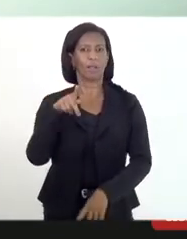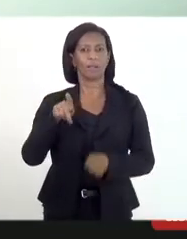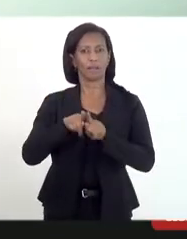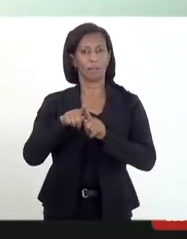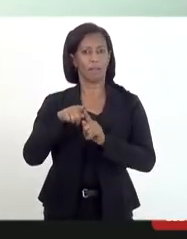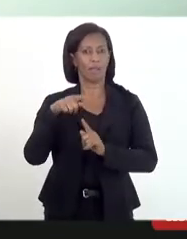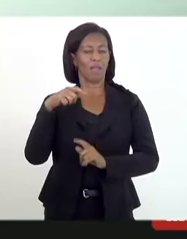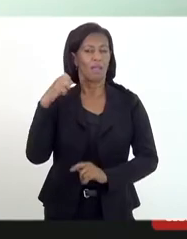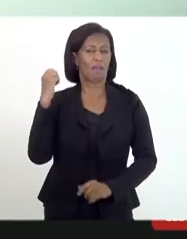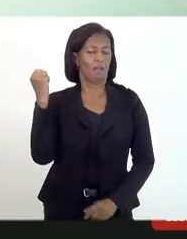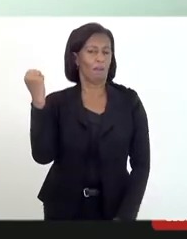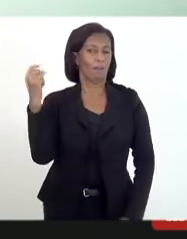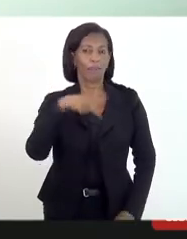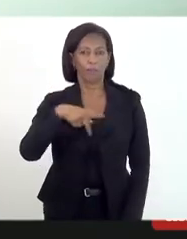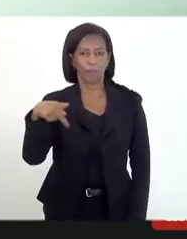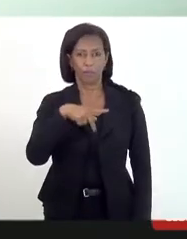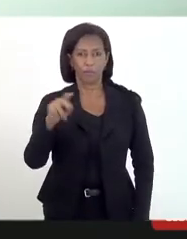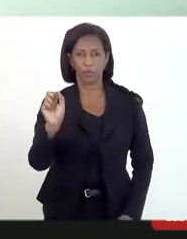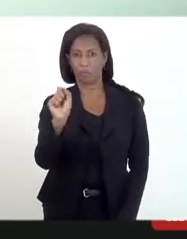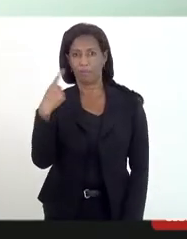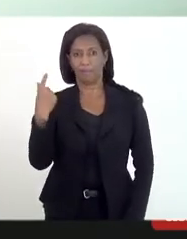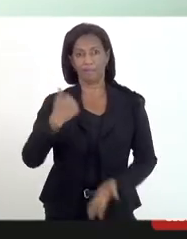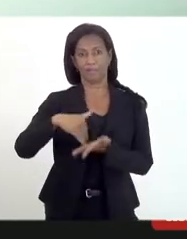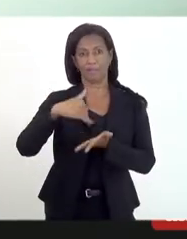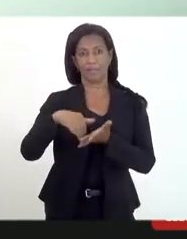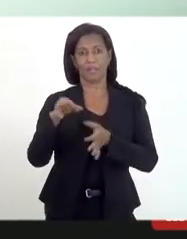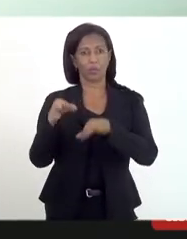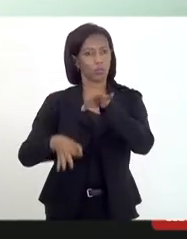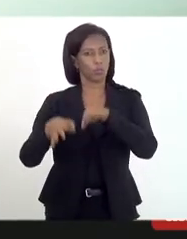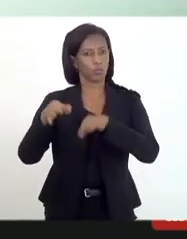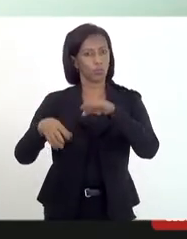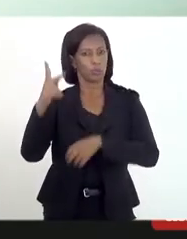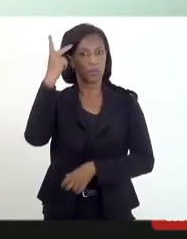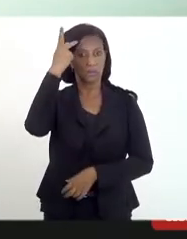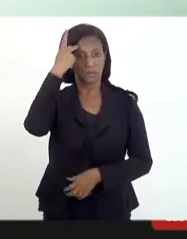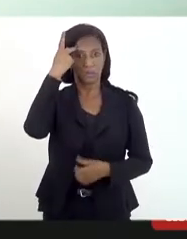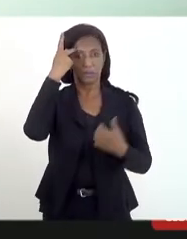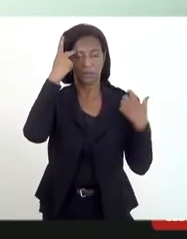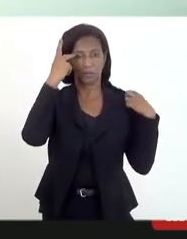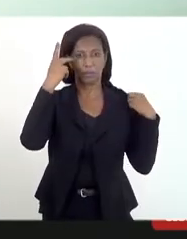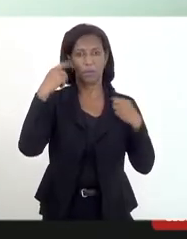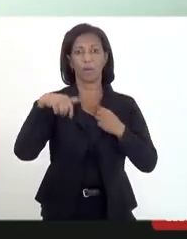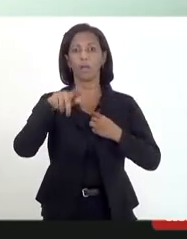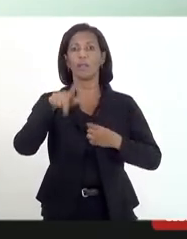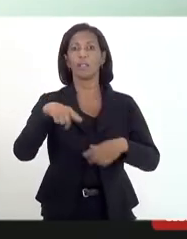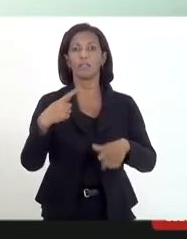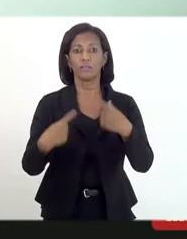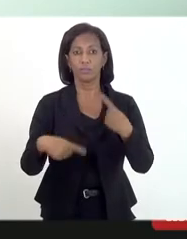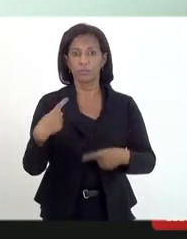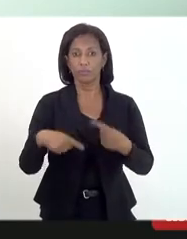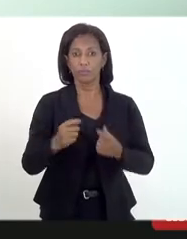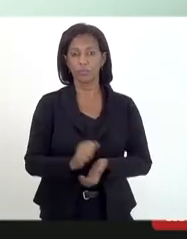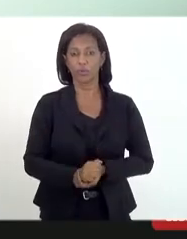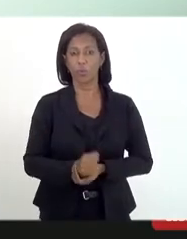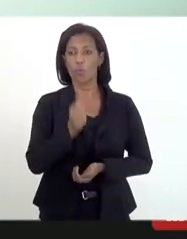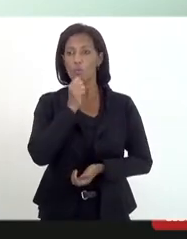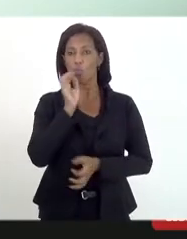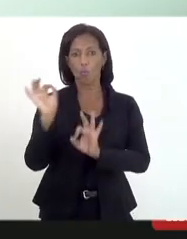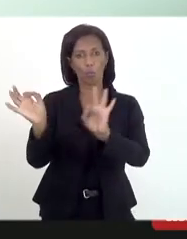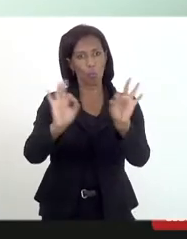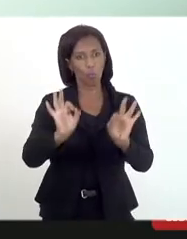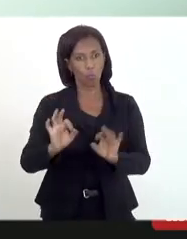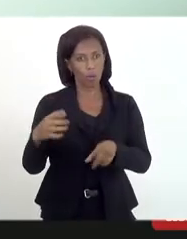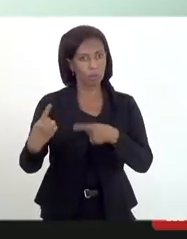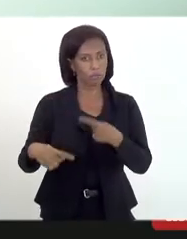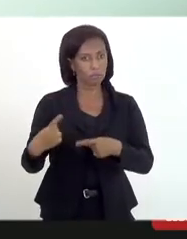direitos humanos e ex-secretário de Justiça do Estado de São Paulo. Em discussão, não havendo quem queira